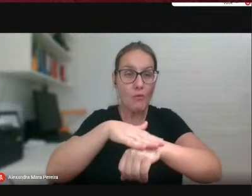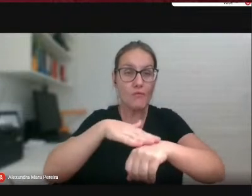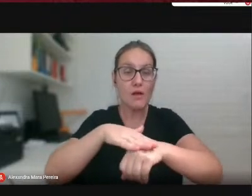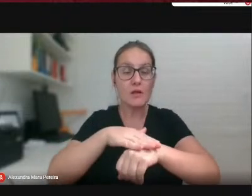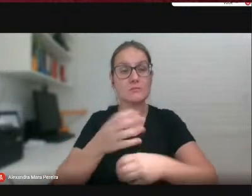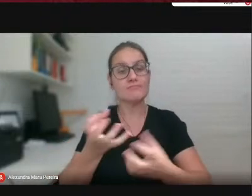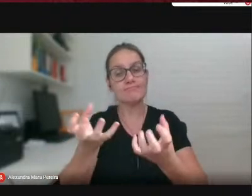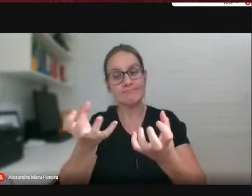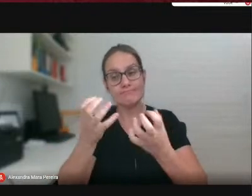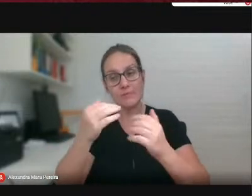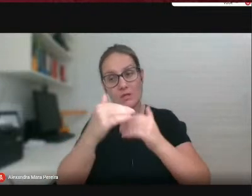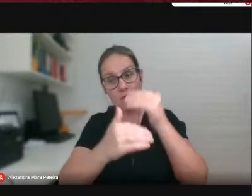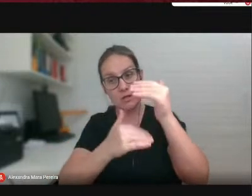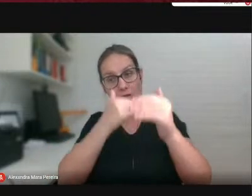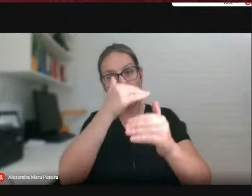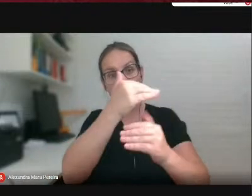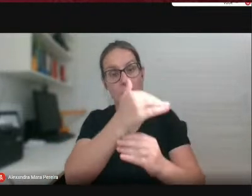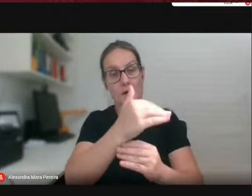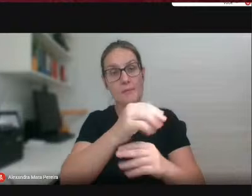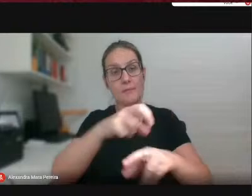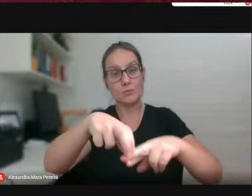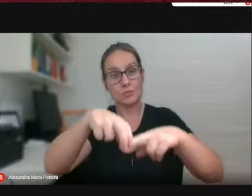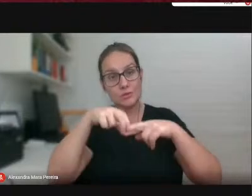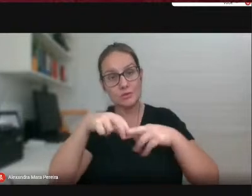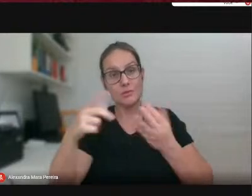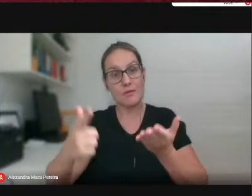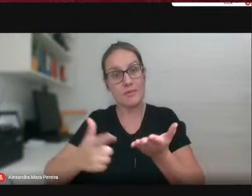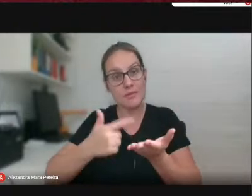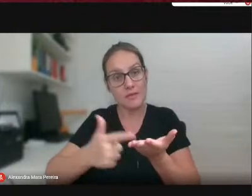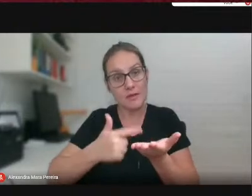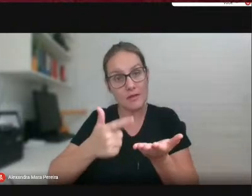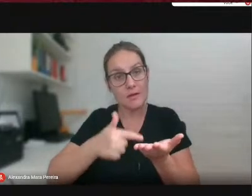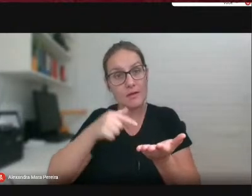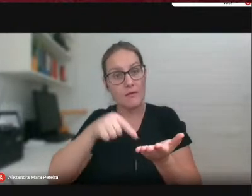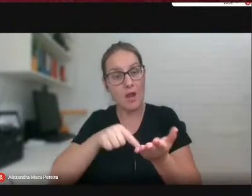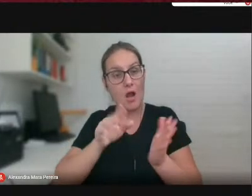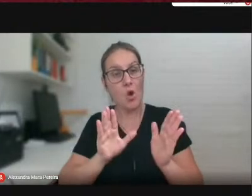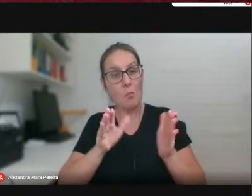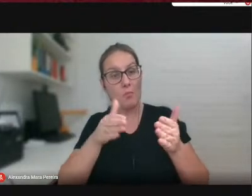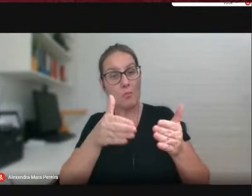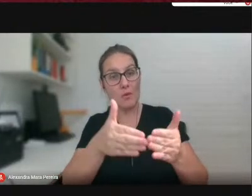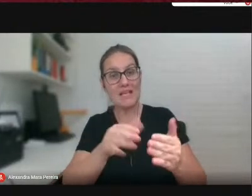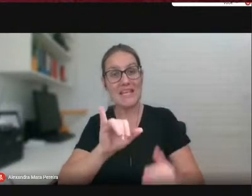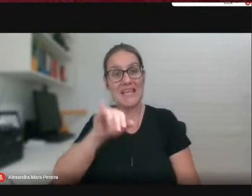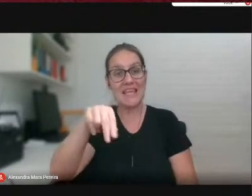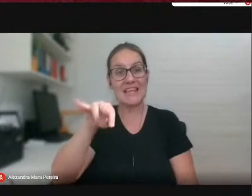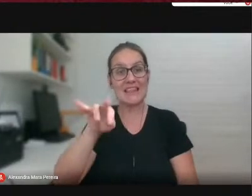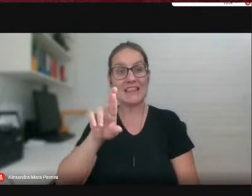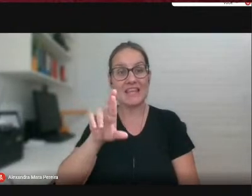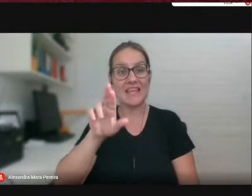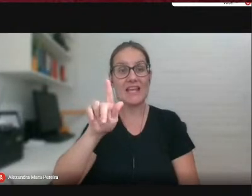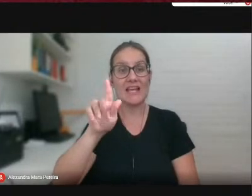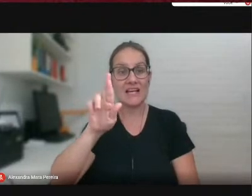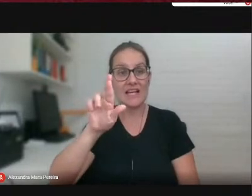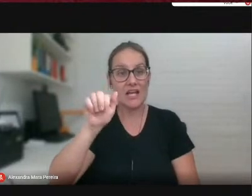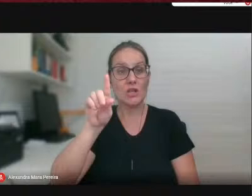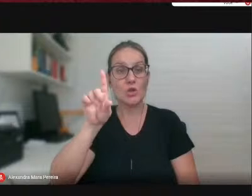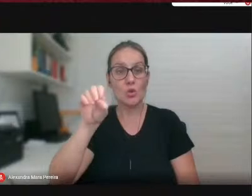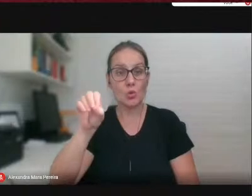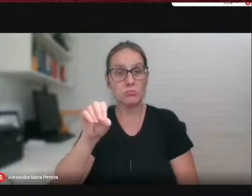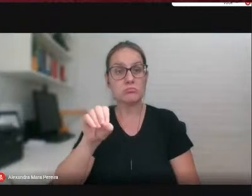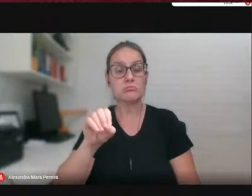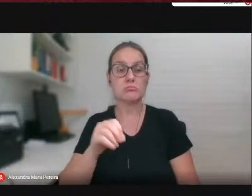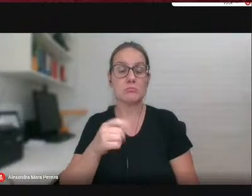desenvolver uma apreciação, por isso que o trabalho é chamado exatamente isso, numa abordagem integradora, integrando as questões de